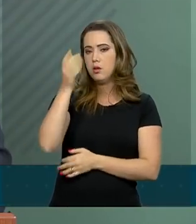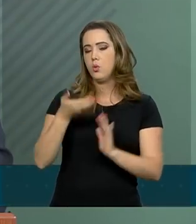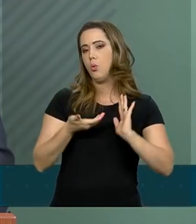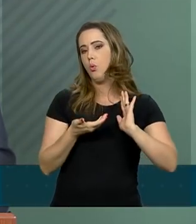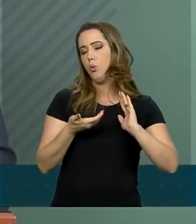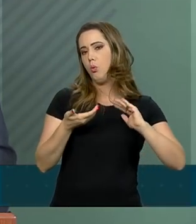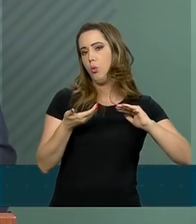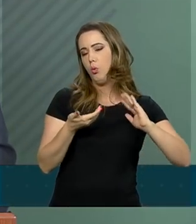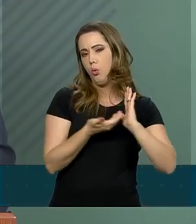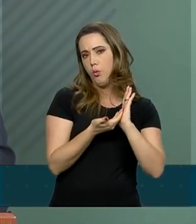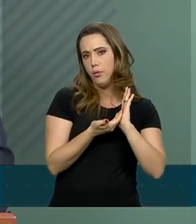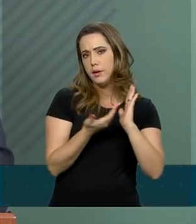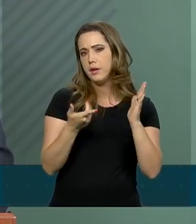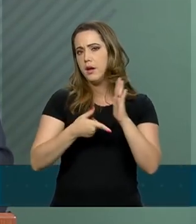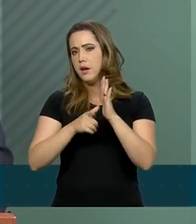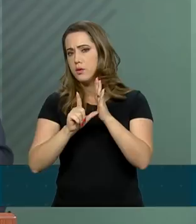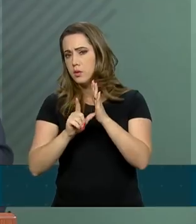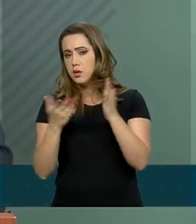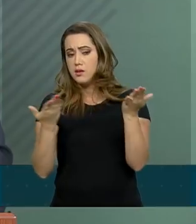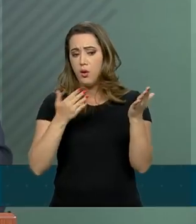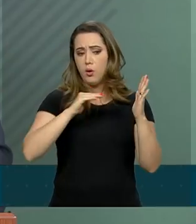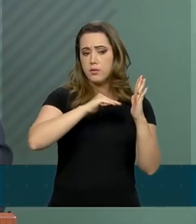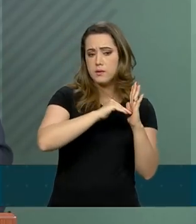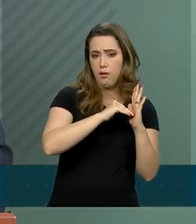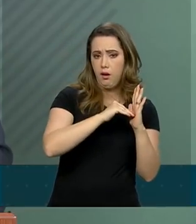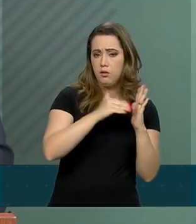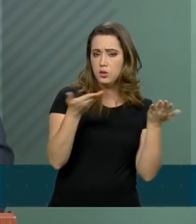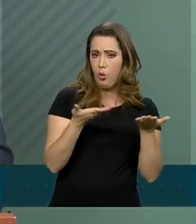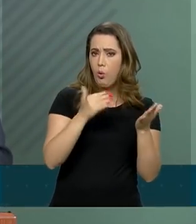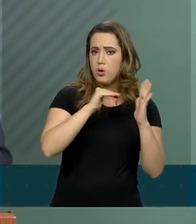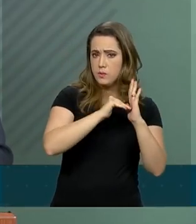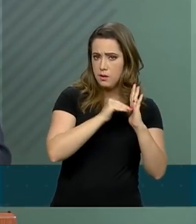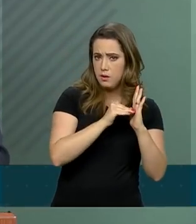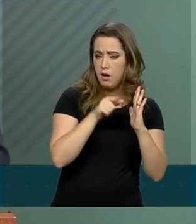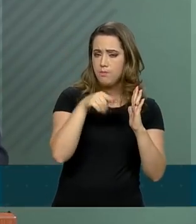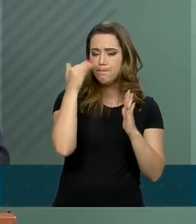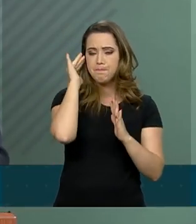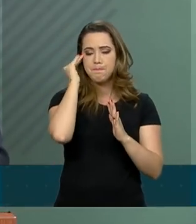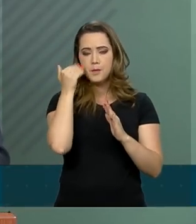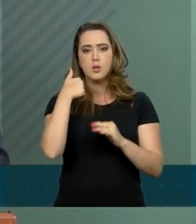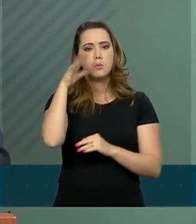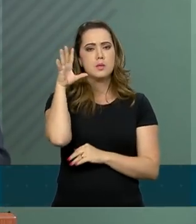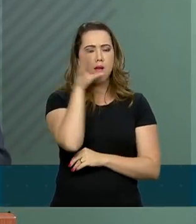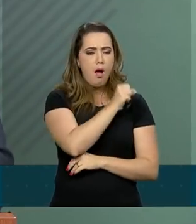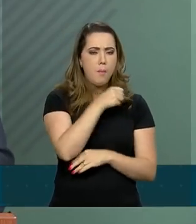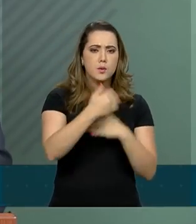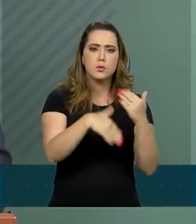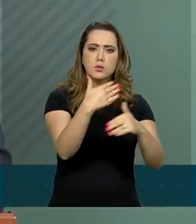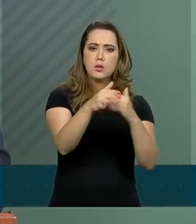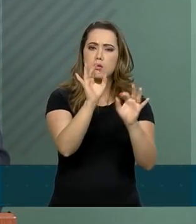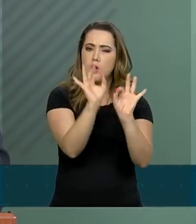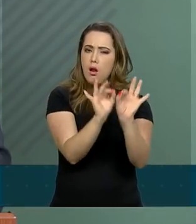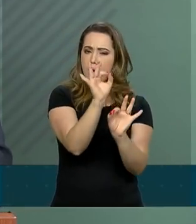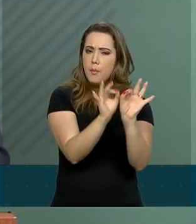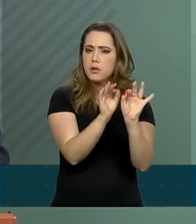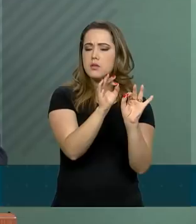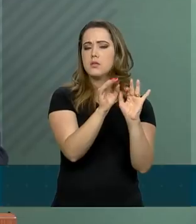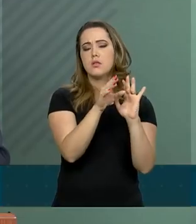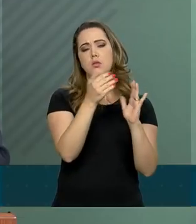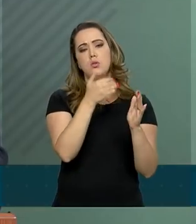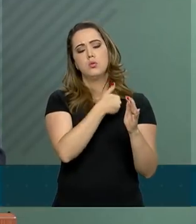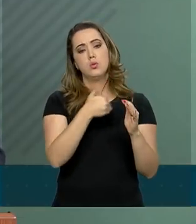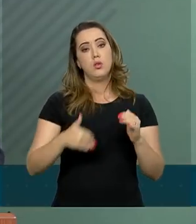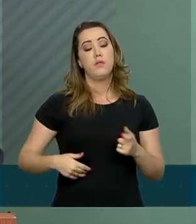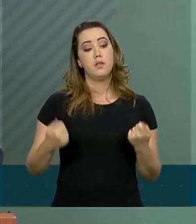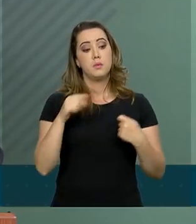a Câmara inicialmente e agora o Senado, no entendimento de acelerar um processo de estruturação do governo, deve